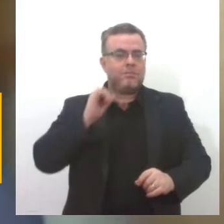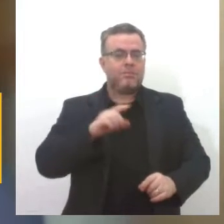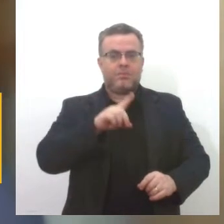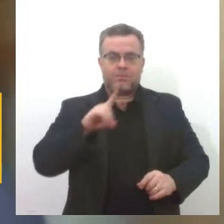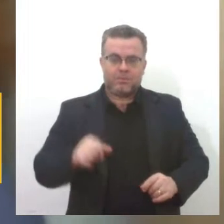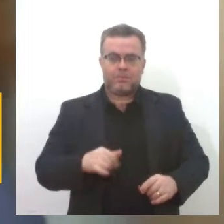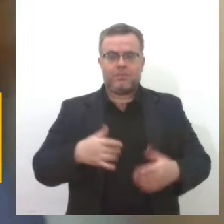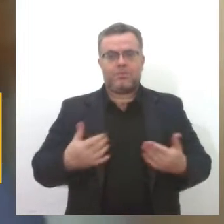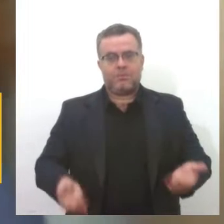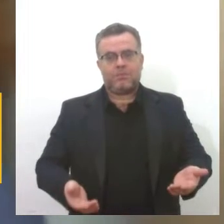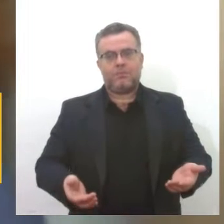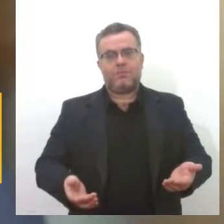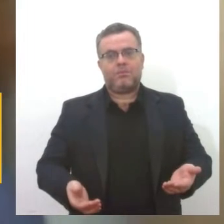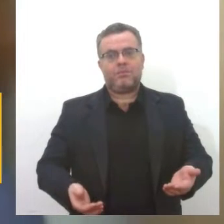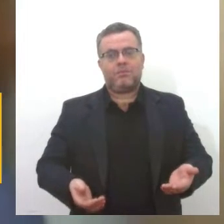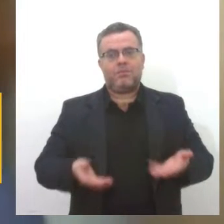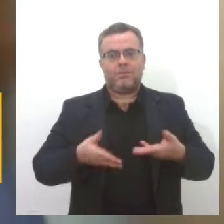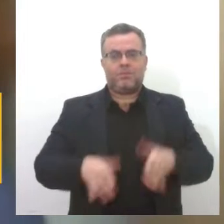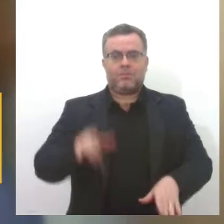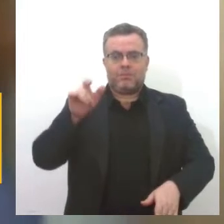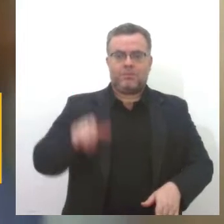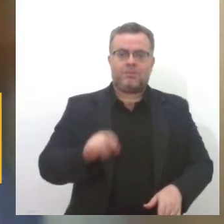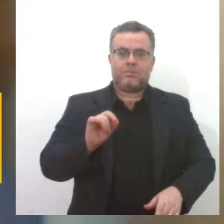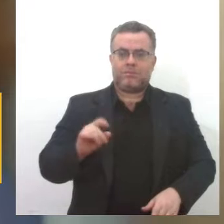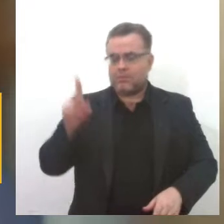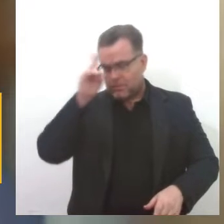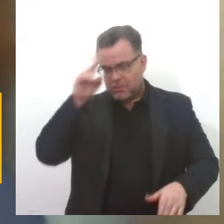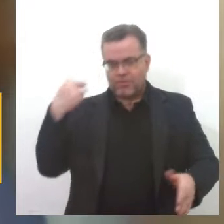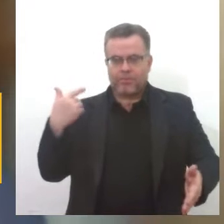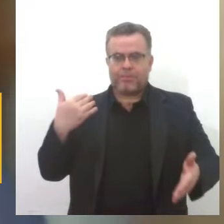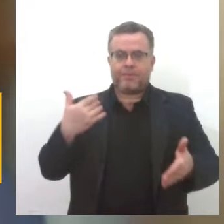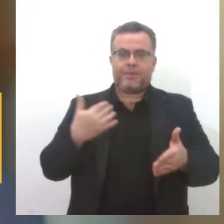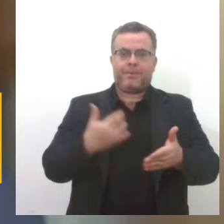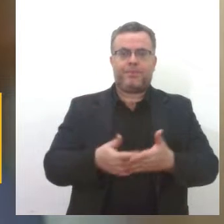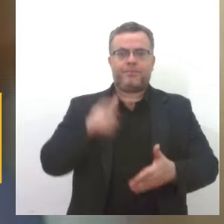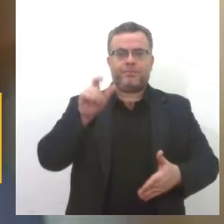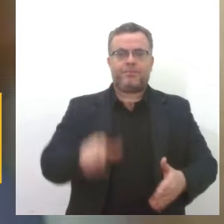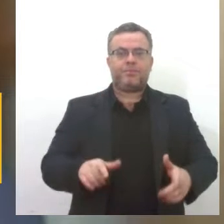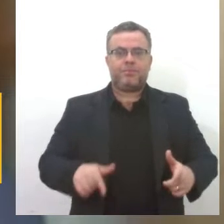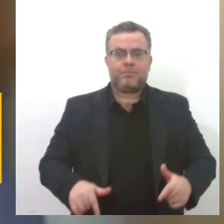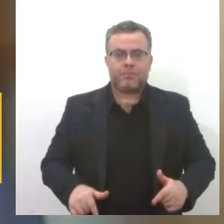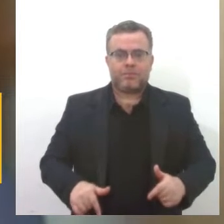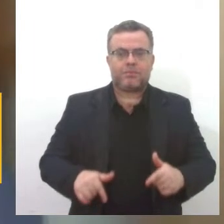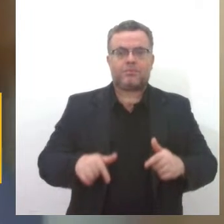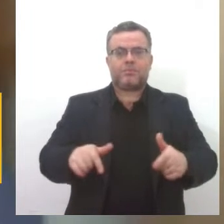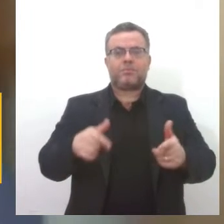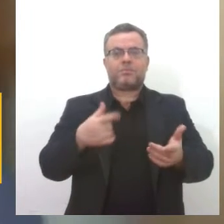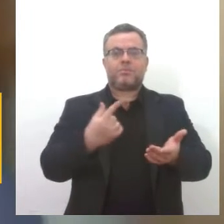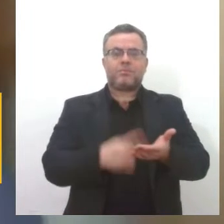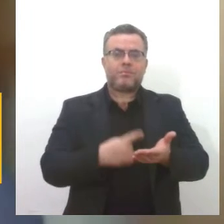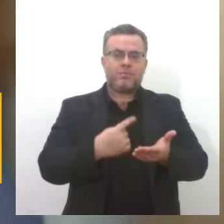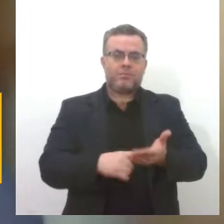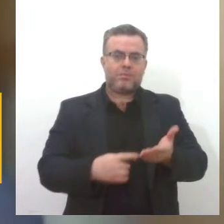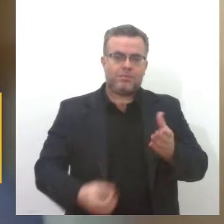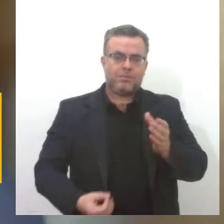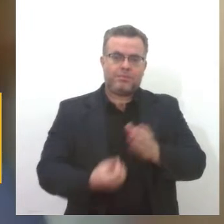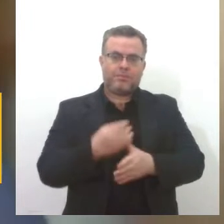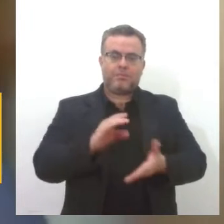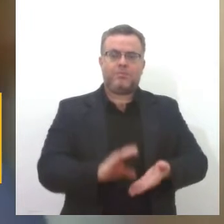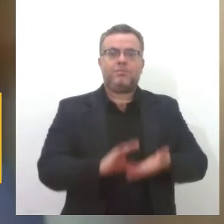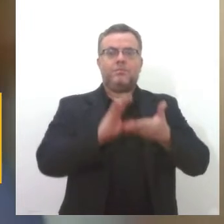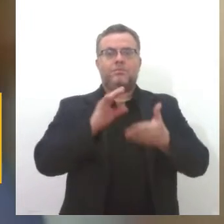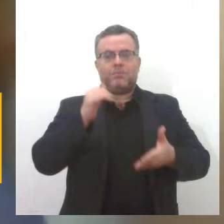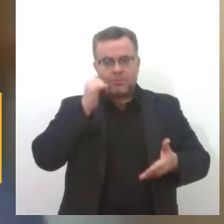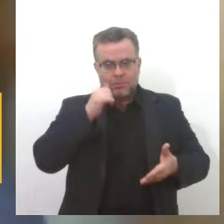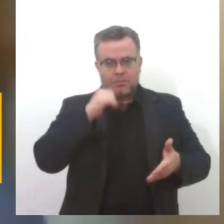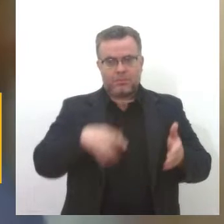o dia do nascimento dela, fazendo história, por ter sido uma das criadoras do Conselho da Mulher, dentro